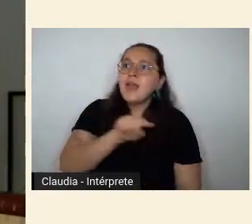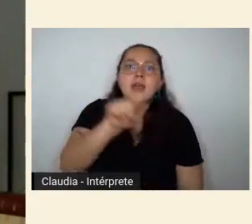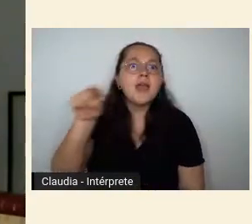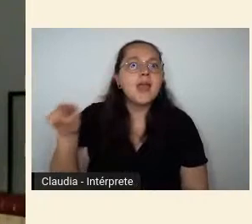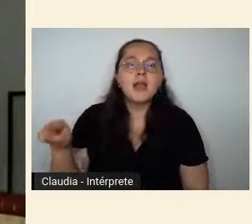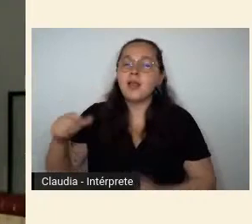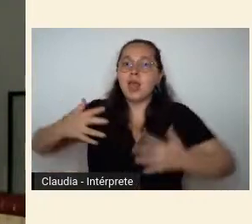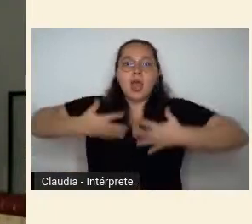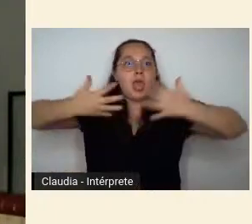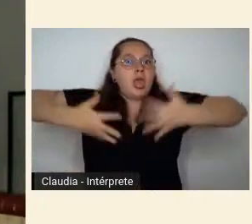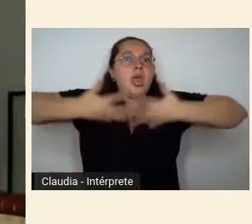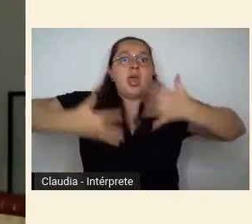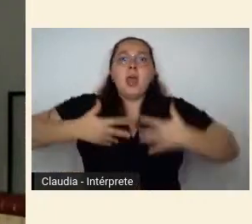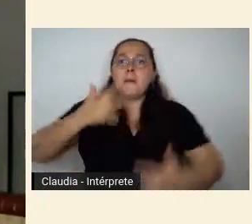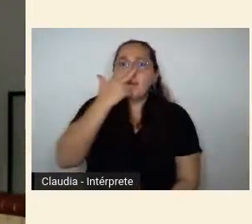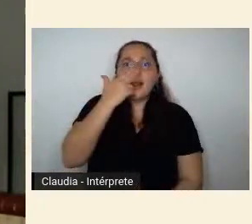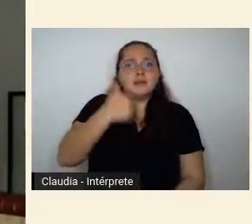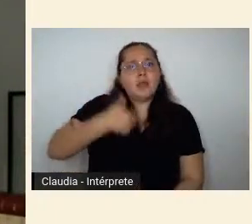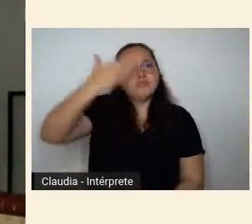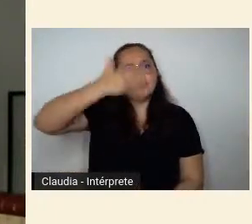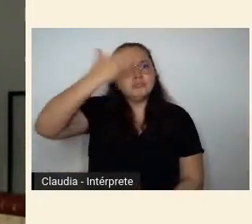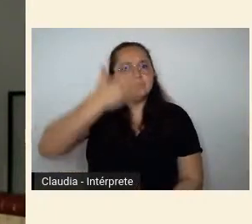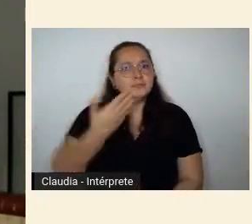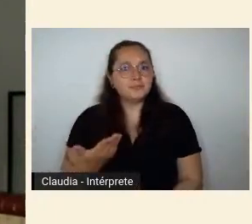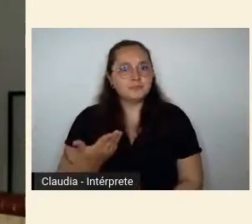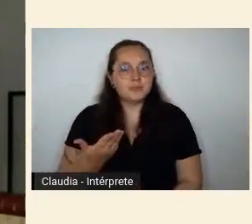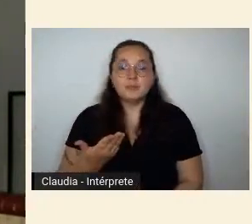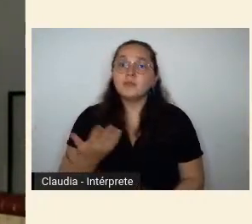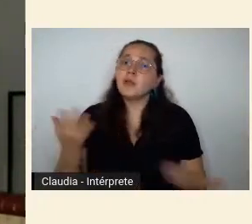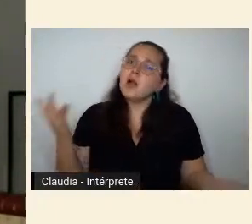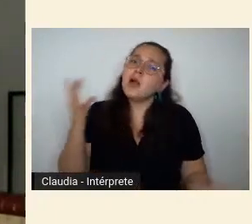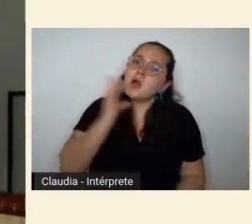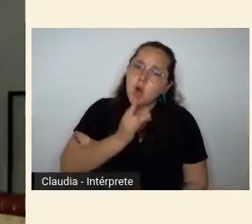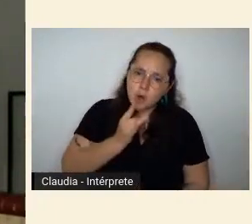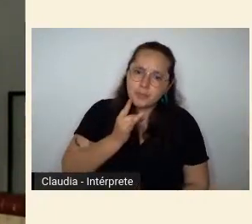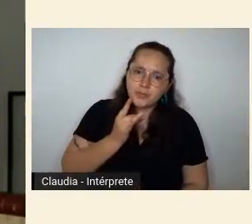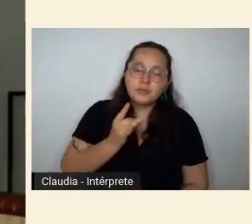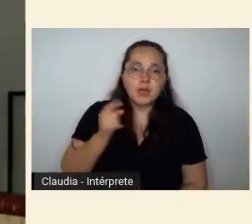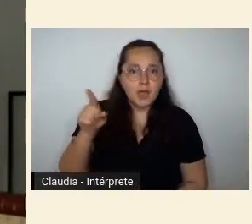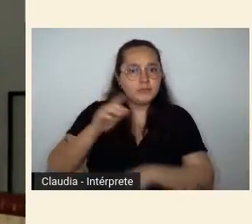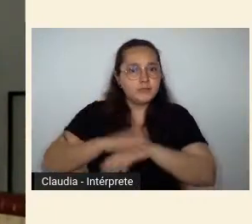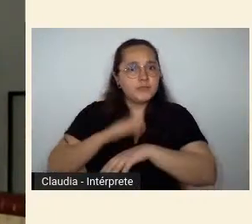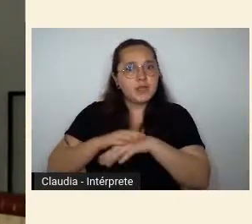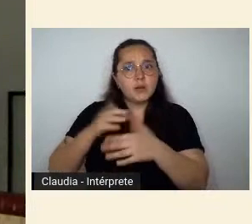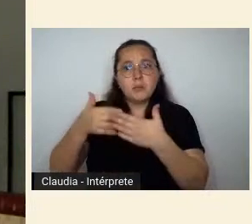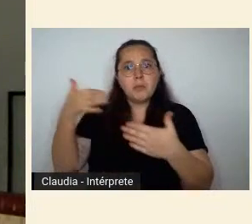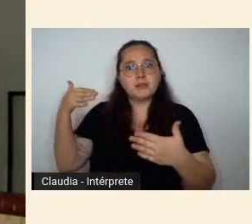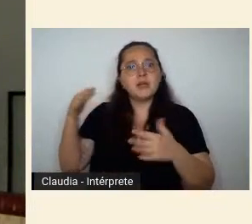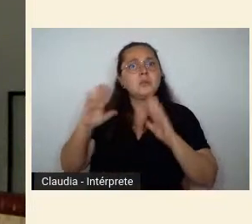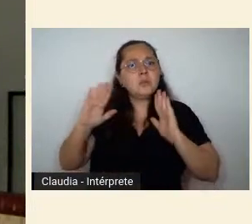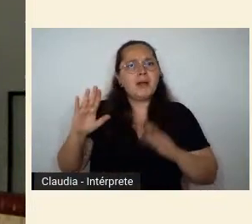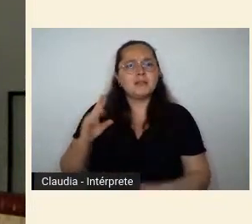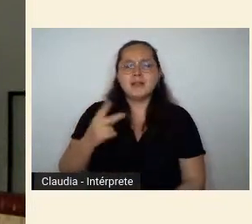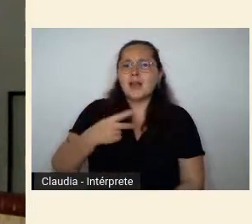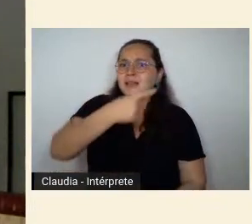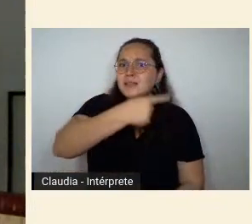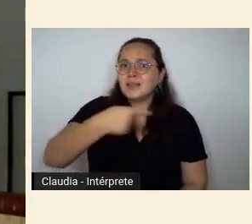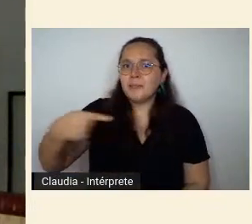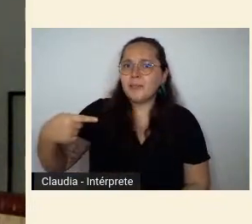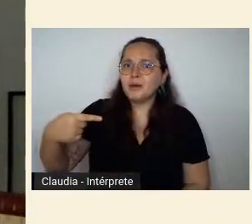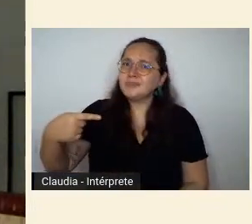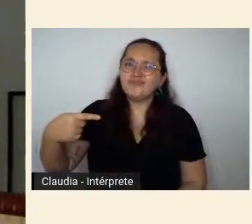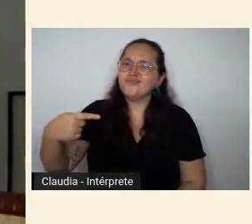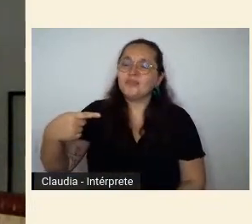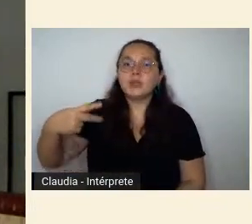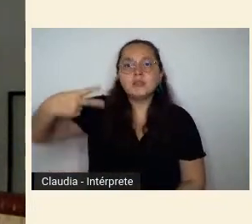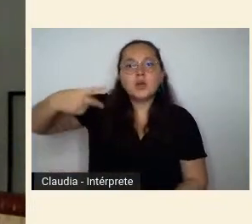Mesmo de forma respeitosa com o que fizeram no passado ele coloca a semana em segundo plano em relação ao modernismo. Segundo Mario aspas